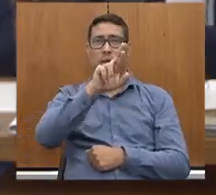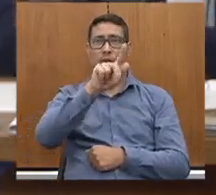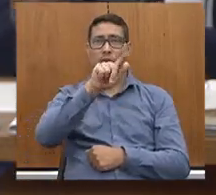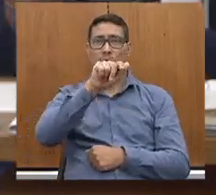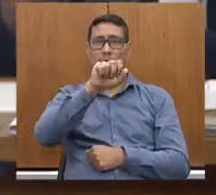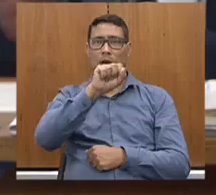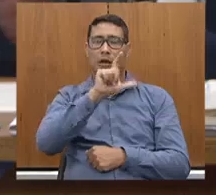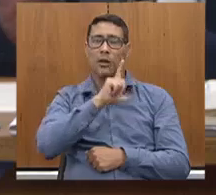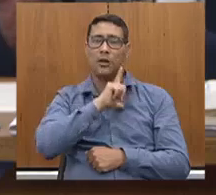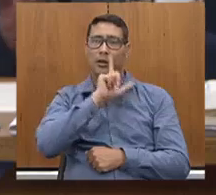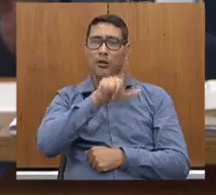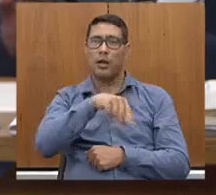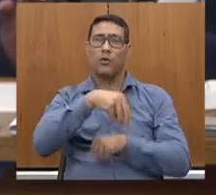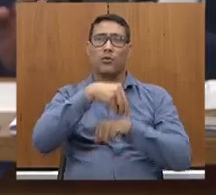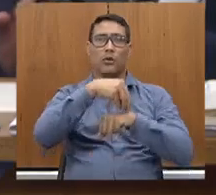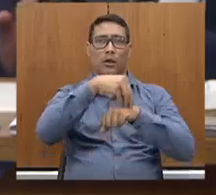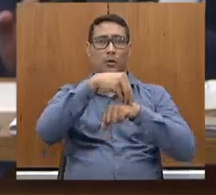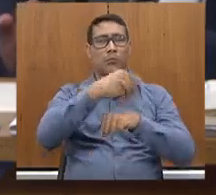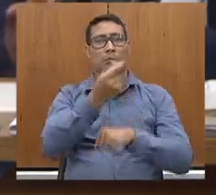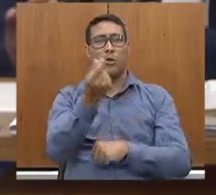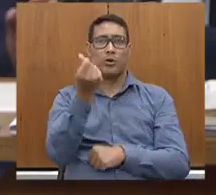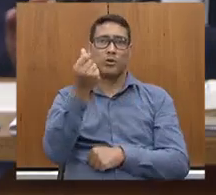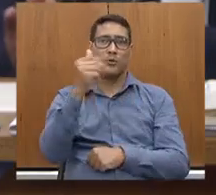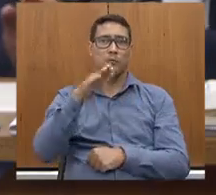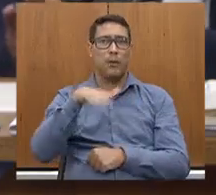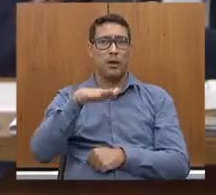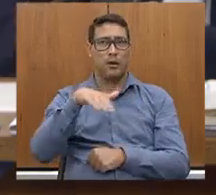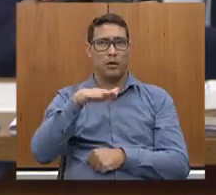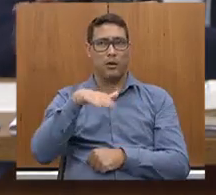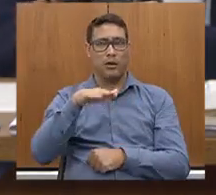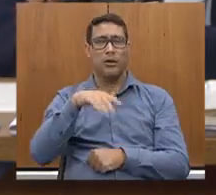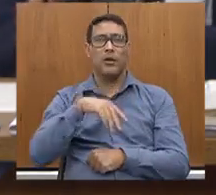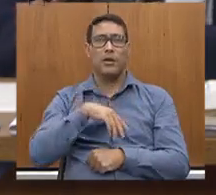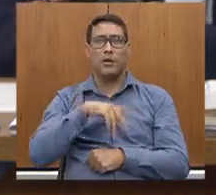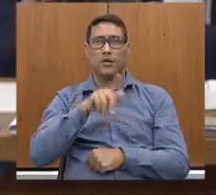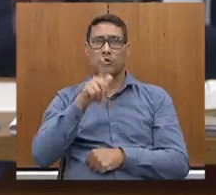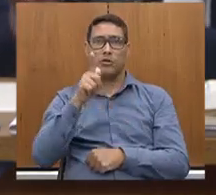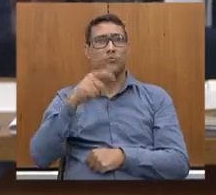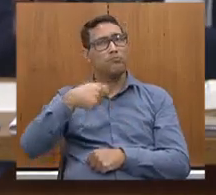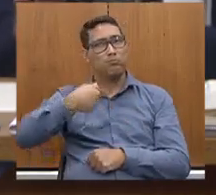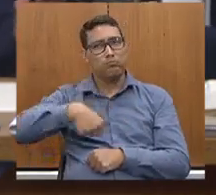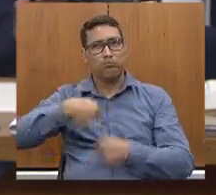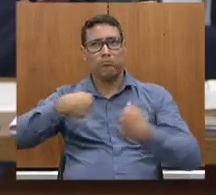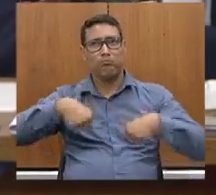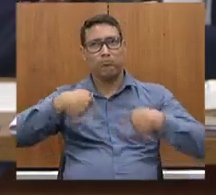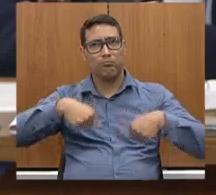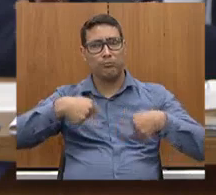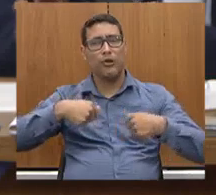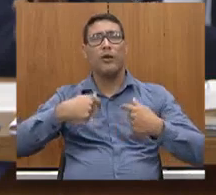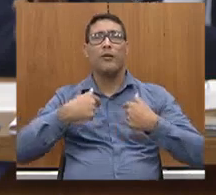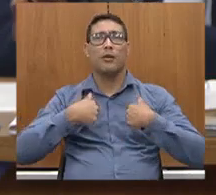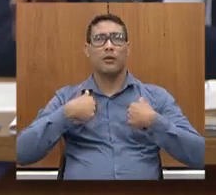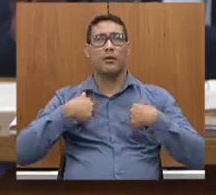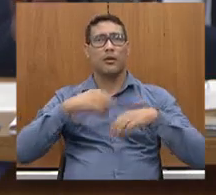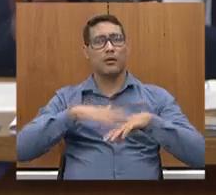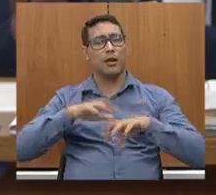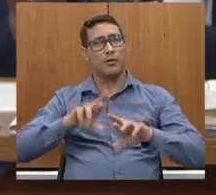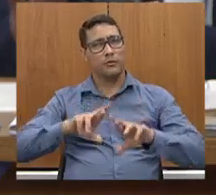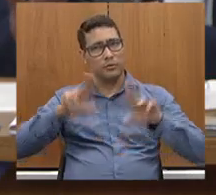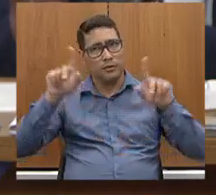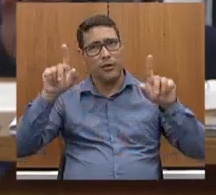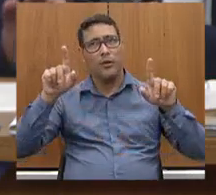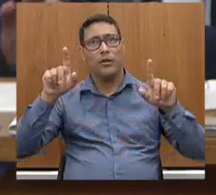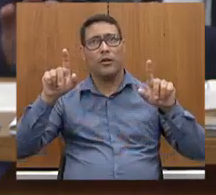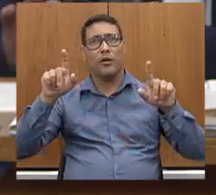transporte que realmente a gente merece, não é, João? É a grande diferença, não é secretário, que